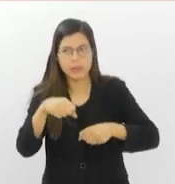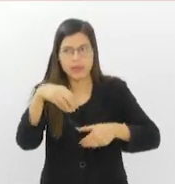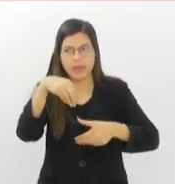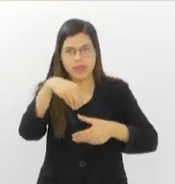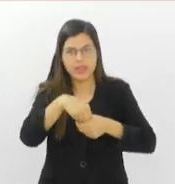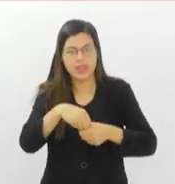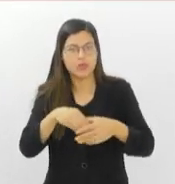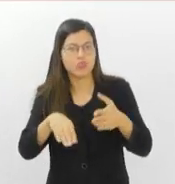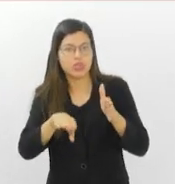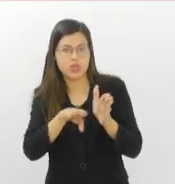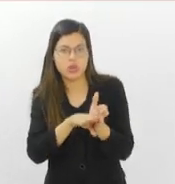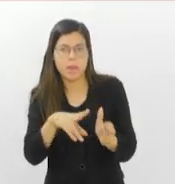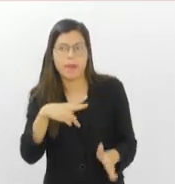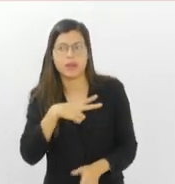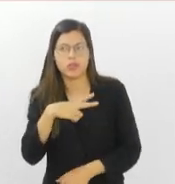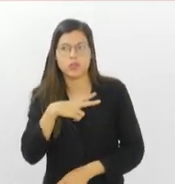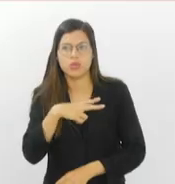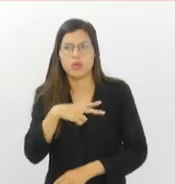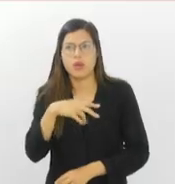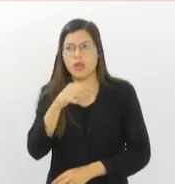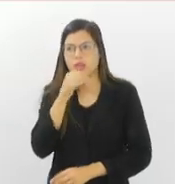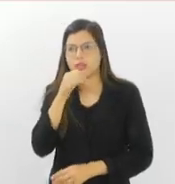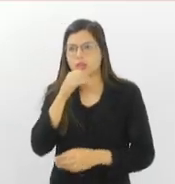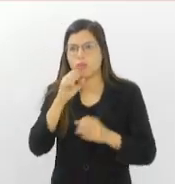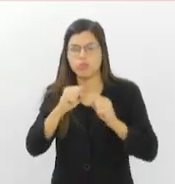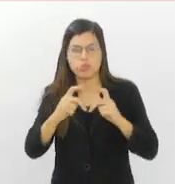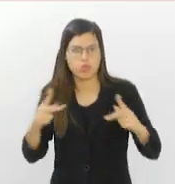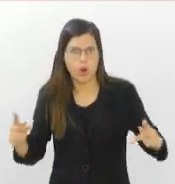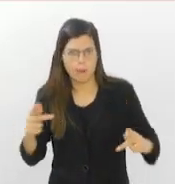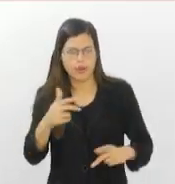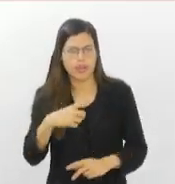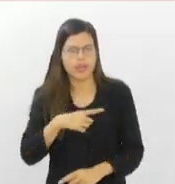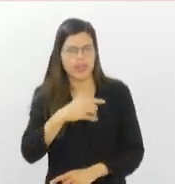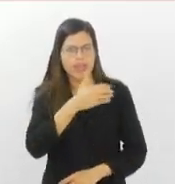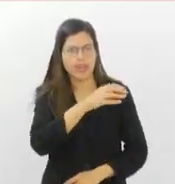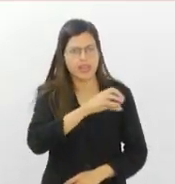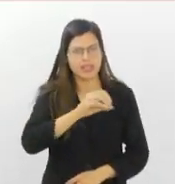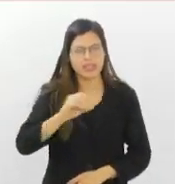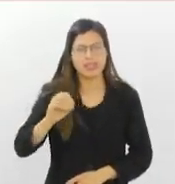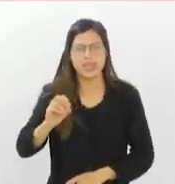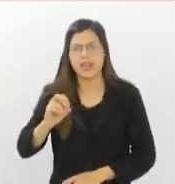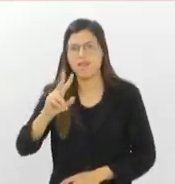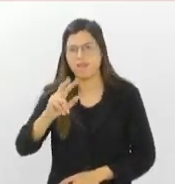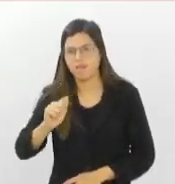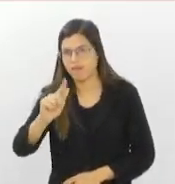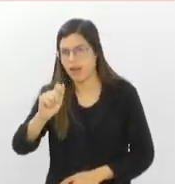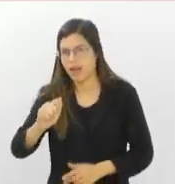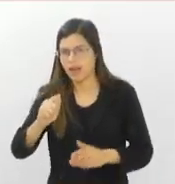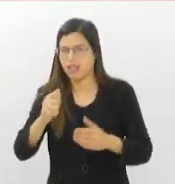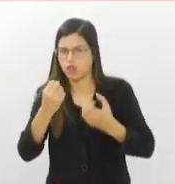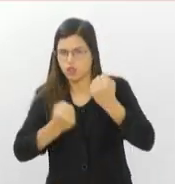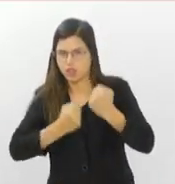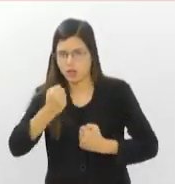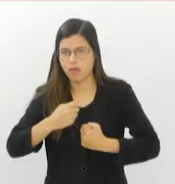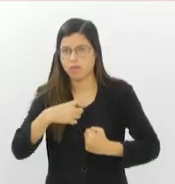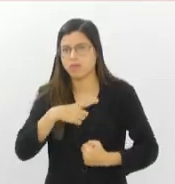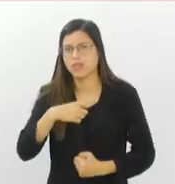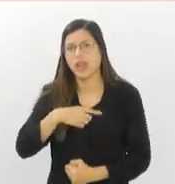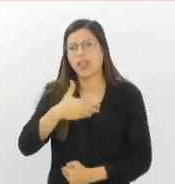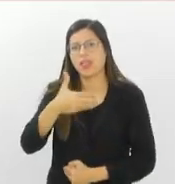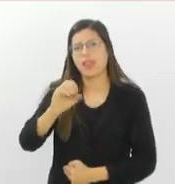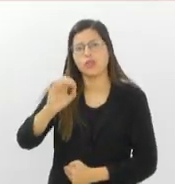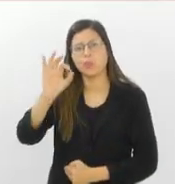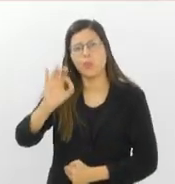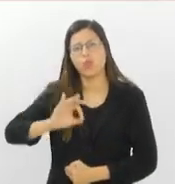privados. Então, vou dar um exemplo. Eu tenho um shopping center com 100 vagas de carro que eu tenha pelo menos 10% dessa capacidade destinada para